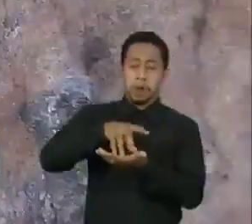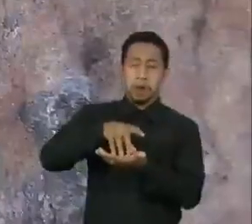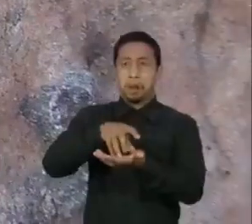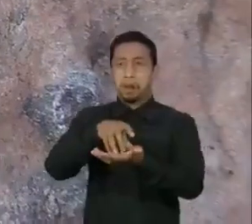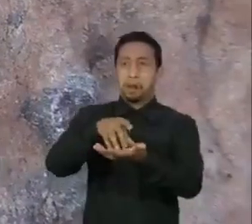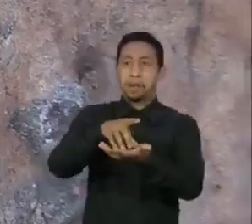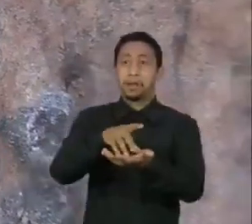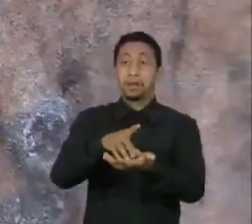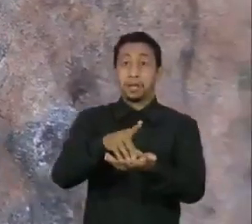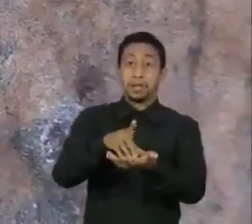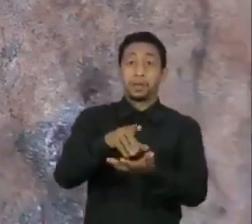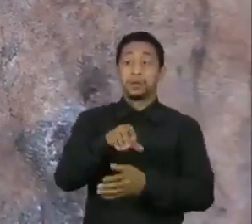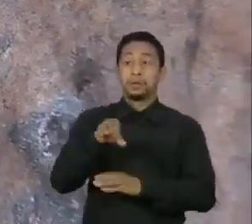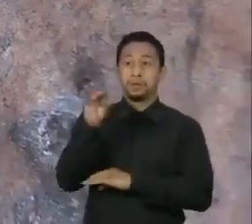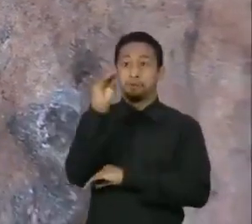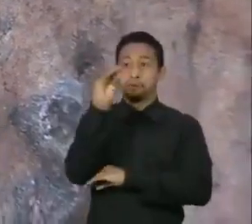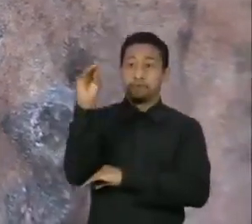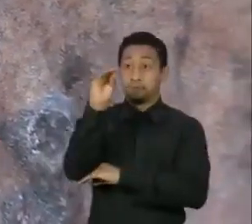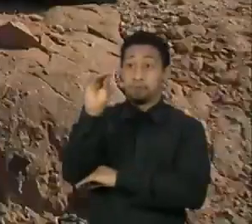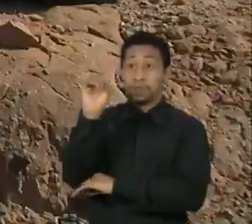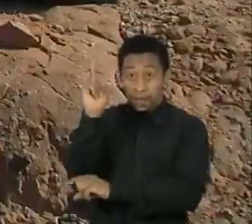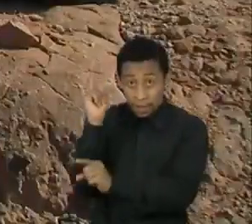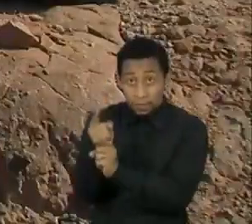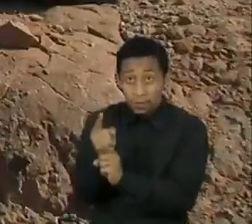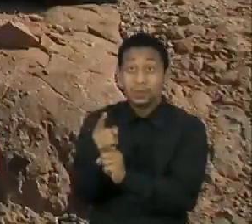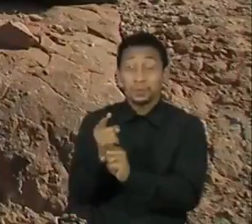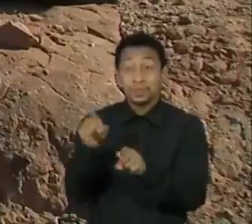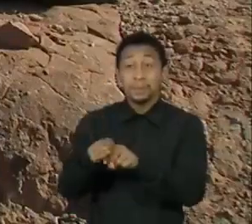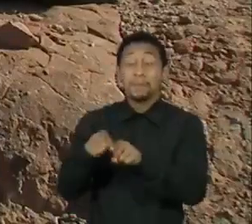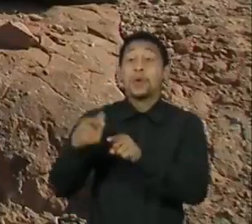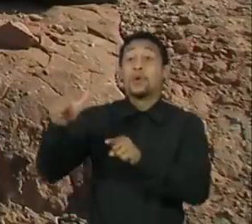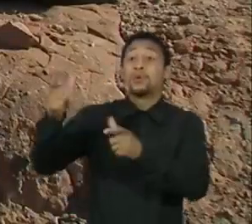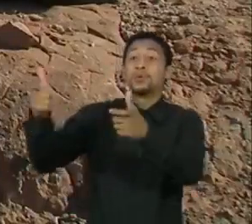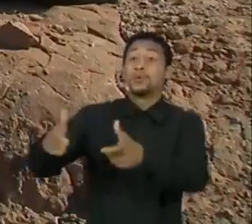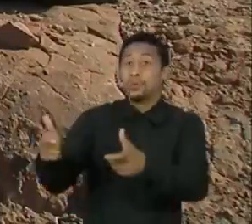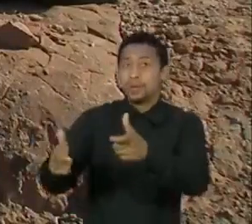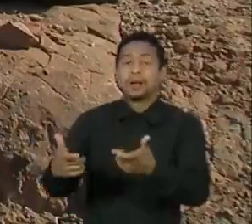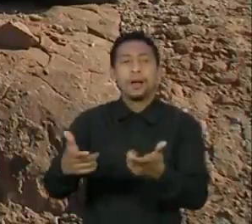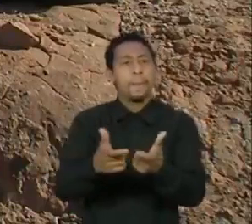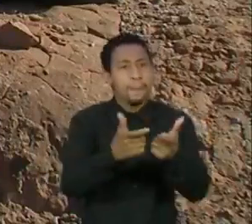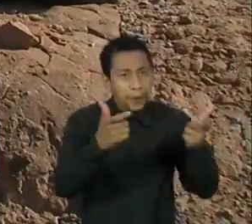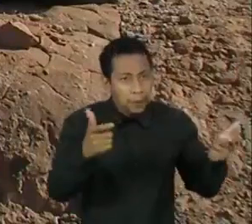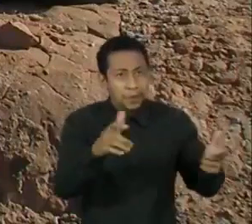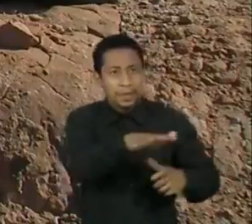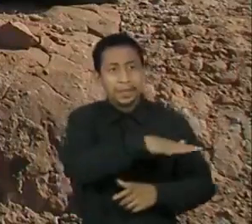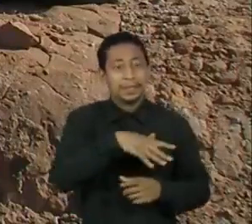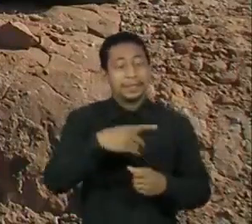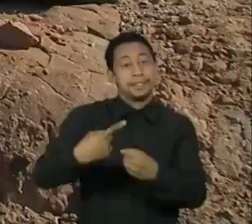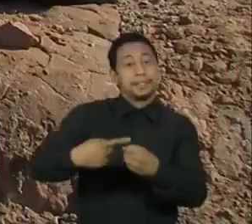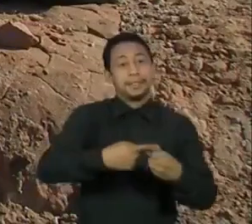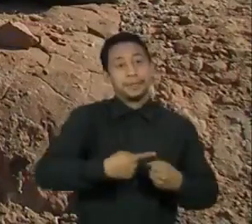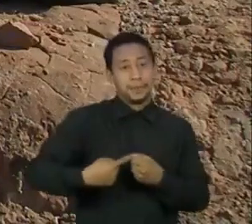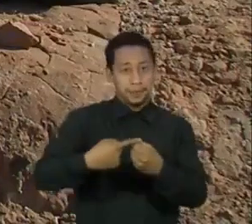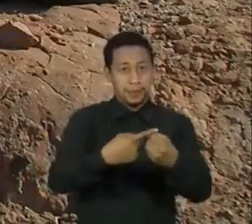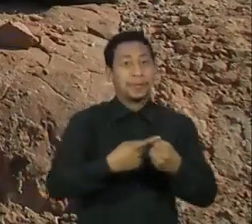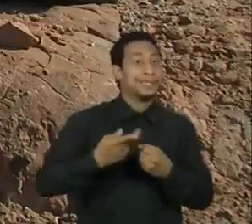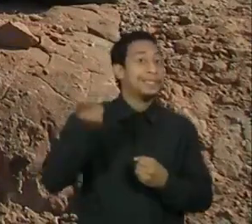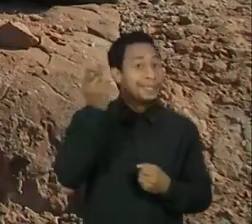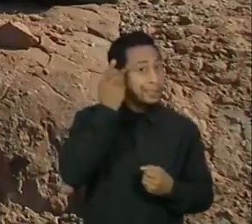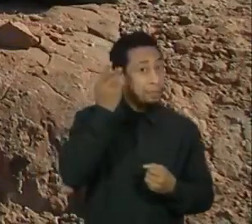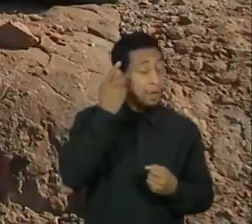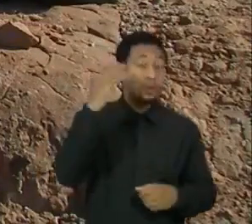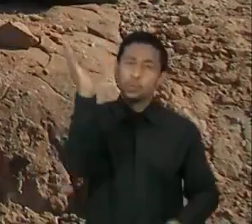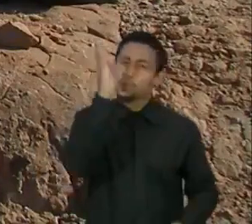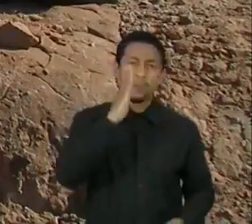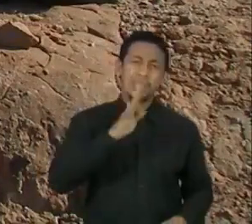barranco durante a construção do novo trecho da pista. A maioria dos fósseis encontrados aqui, sei lá no interior paulista, mesmo no Brasil como